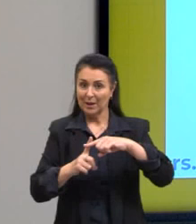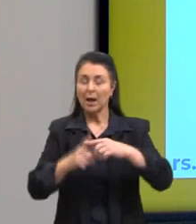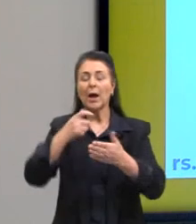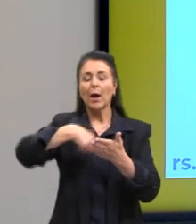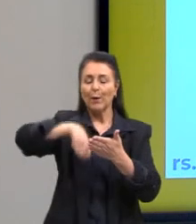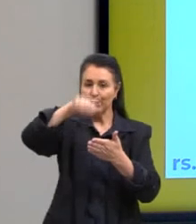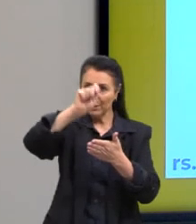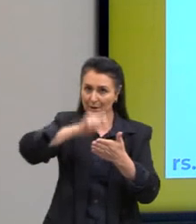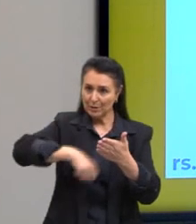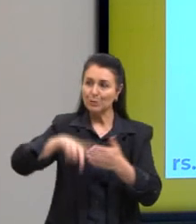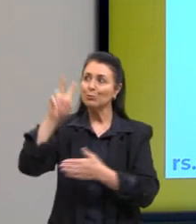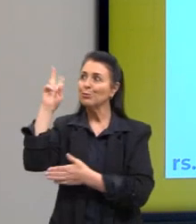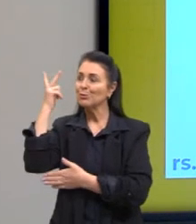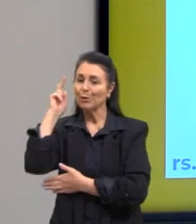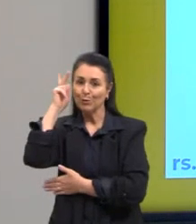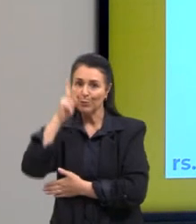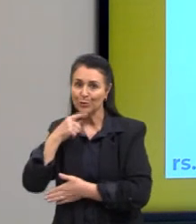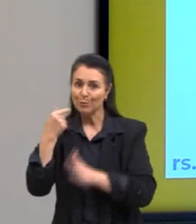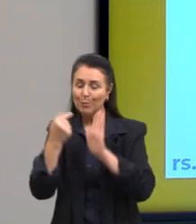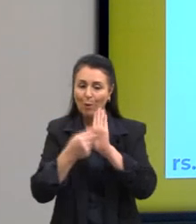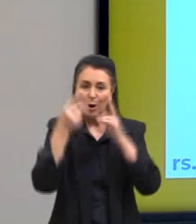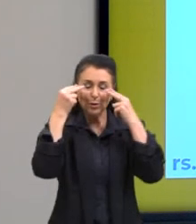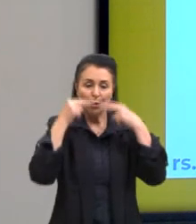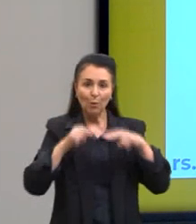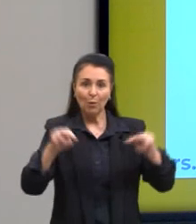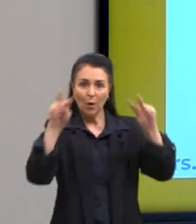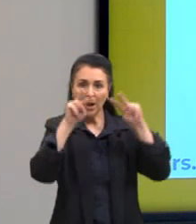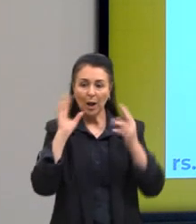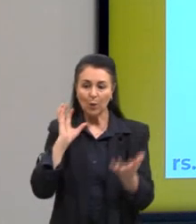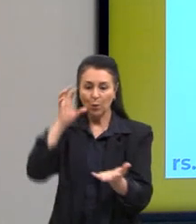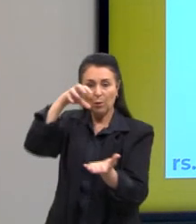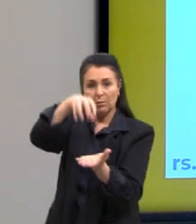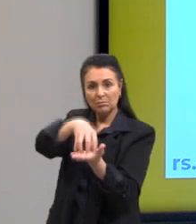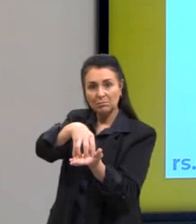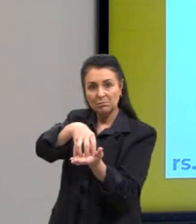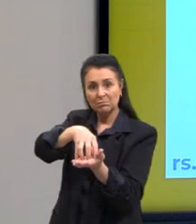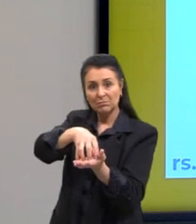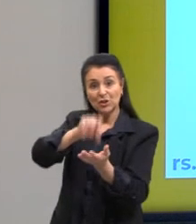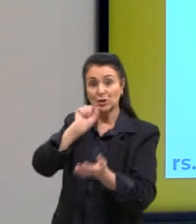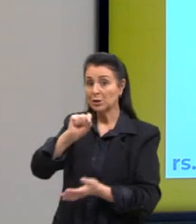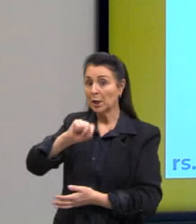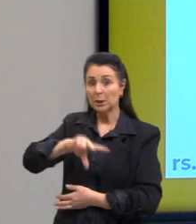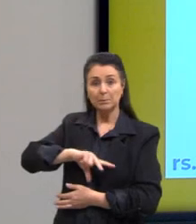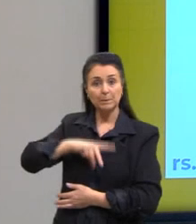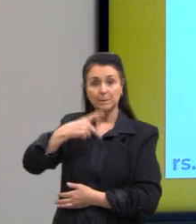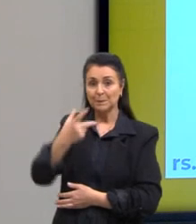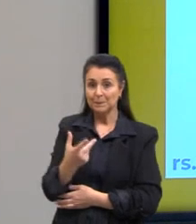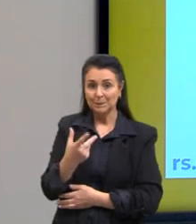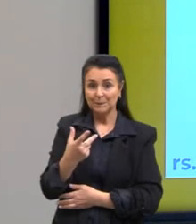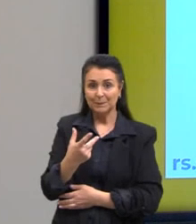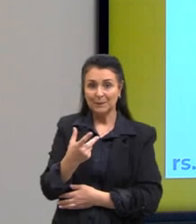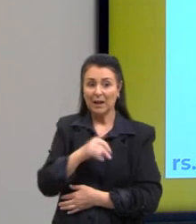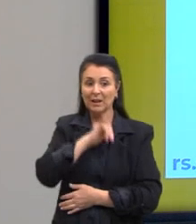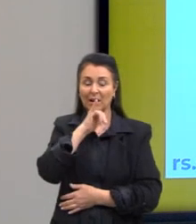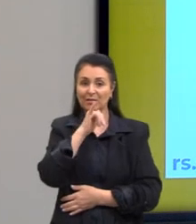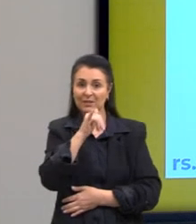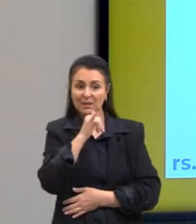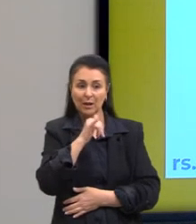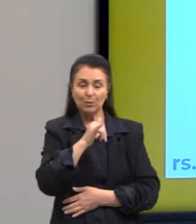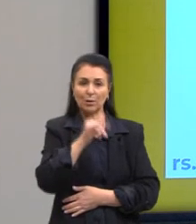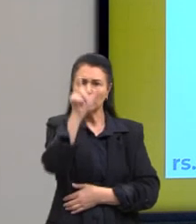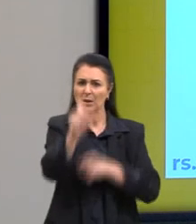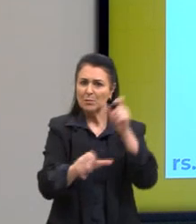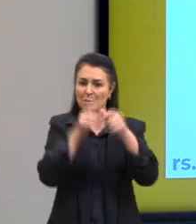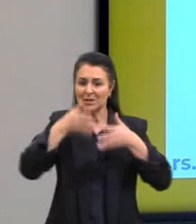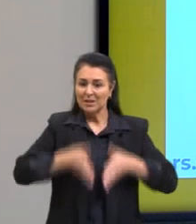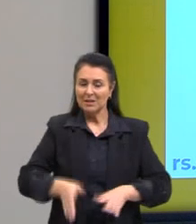histórico e político, mostrando o olhar de quem? Do colonizador, do português. Sobre a gente da terra, a pintura se destaca em